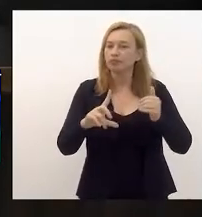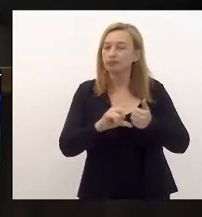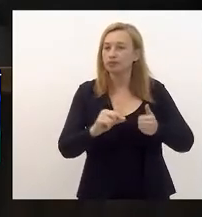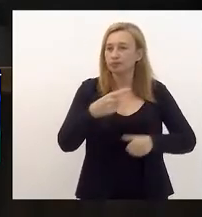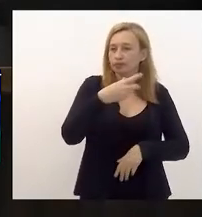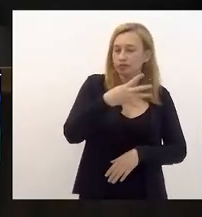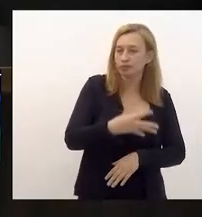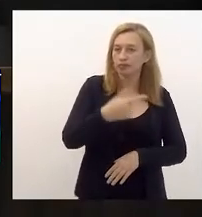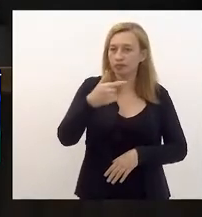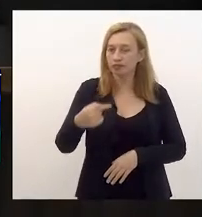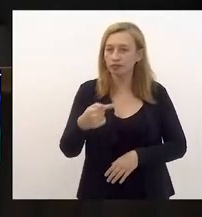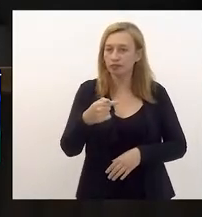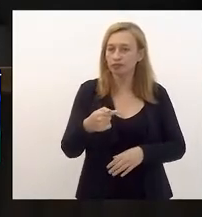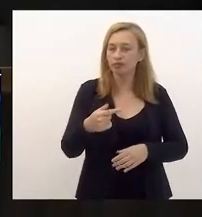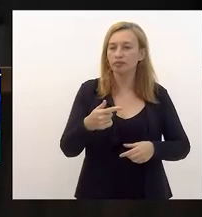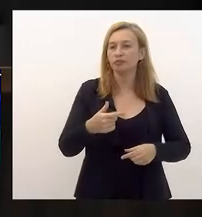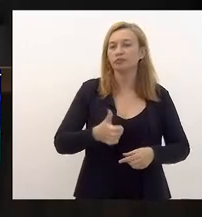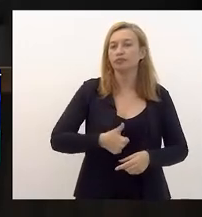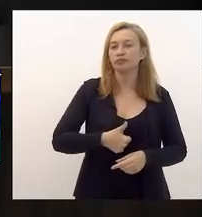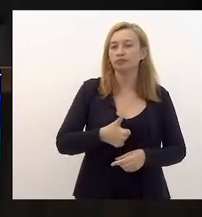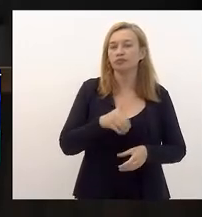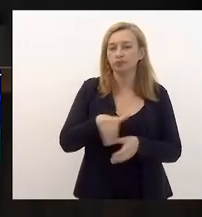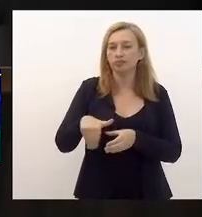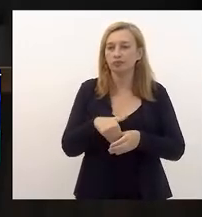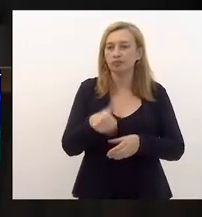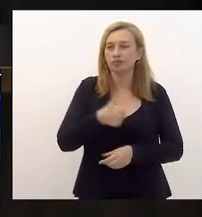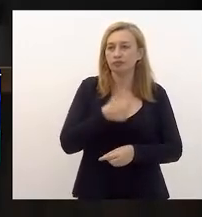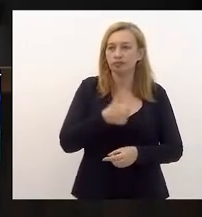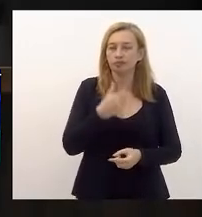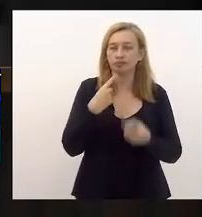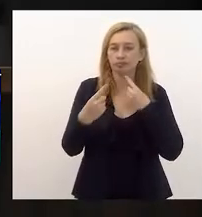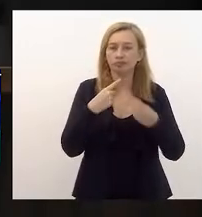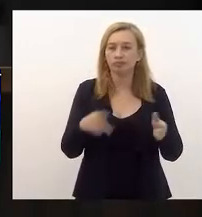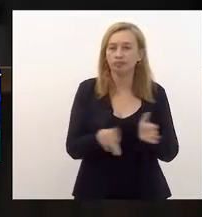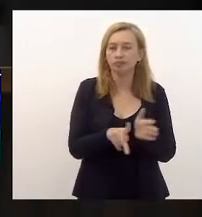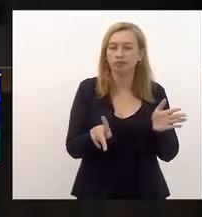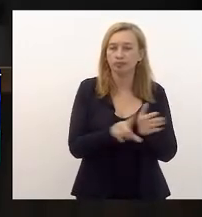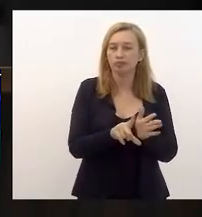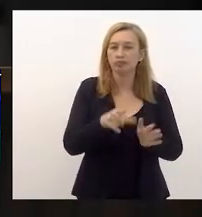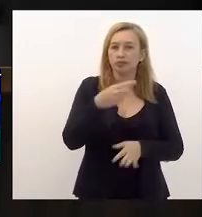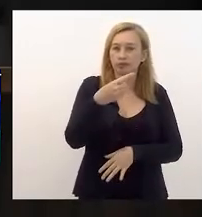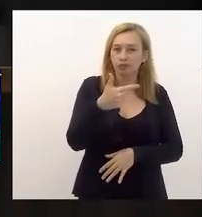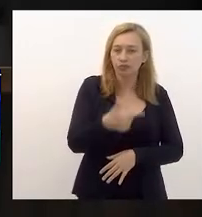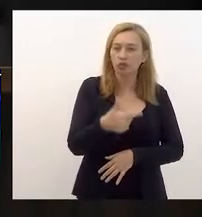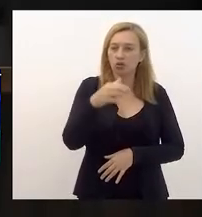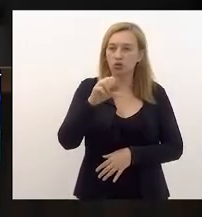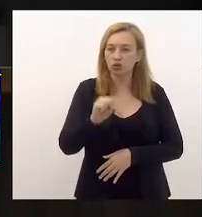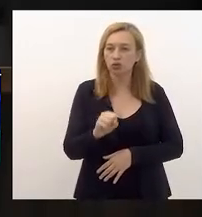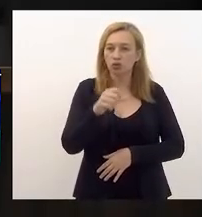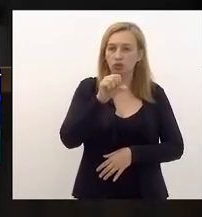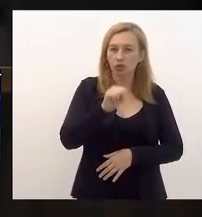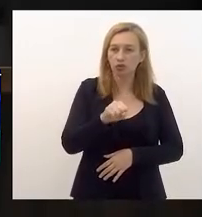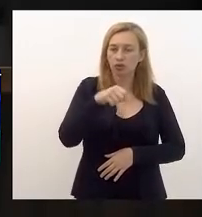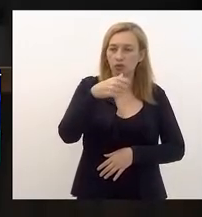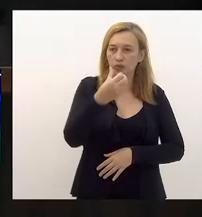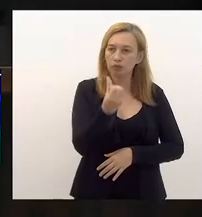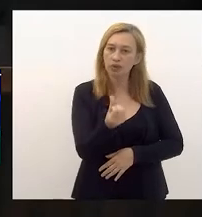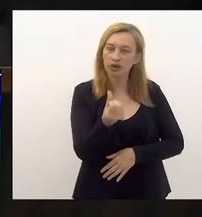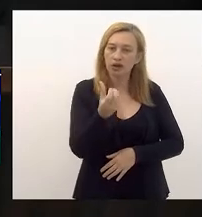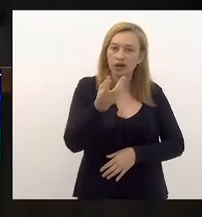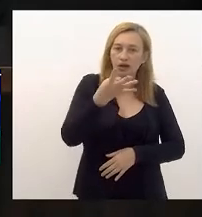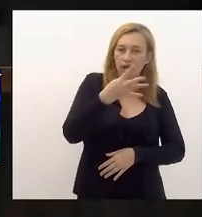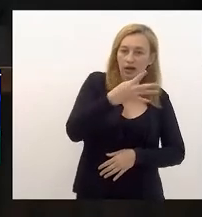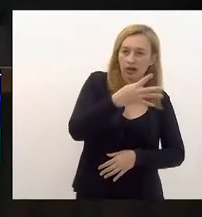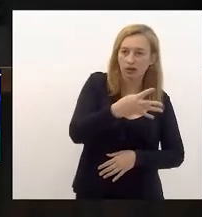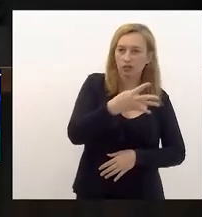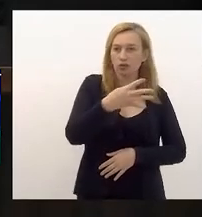do Regimento Interno, em tramitação ordinária, em votação, em primeira discussão, projeto de lei 288614, de autoria do deputado Carlos